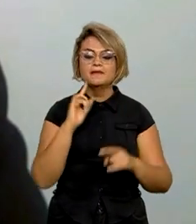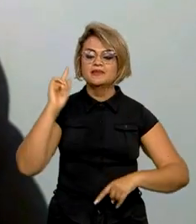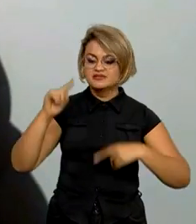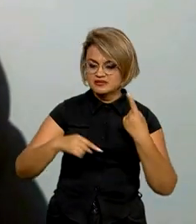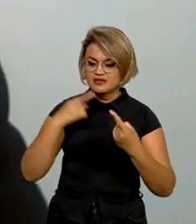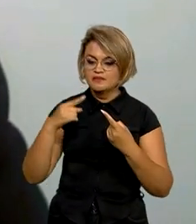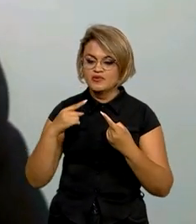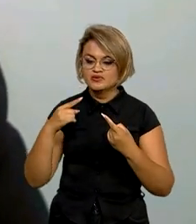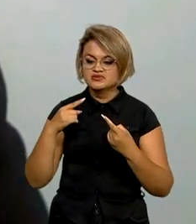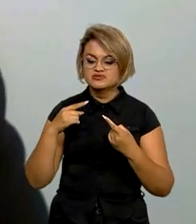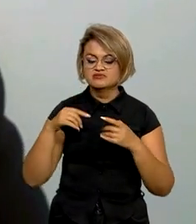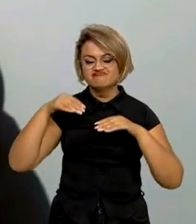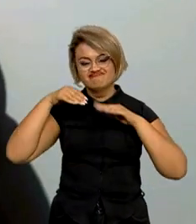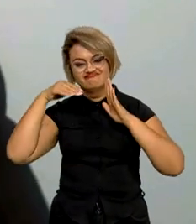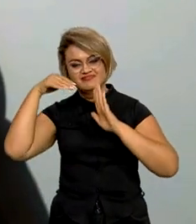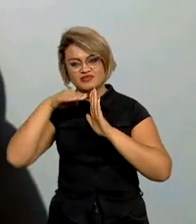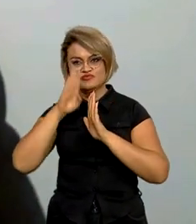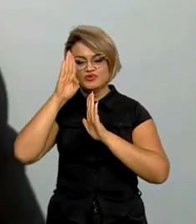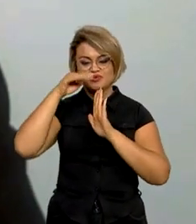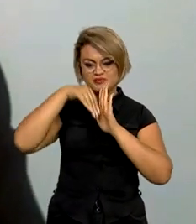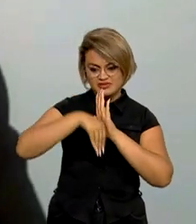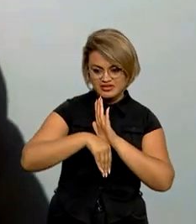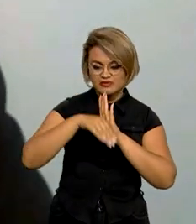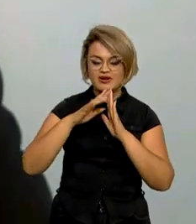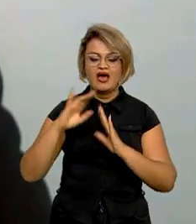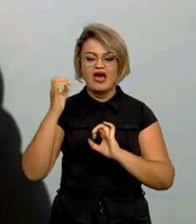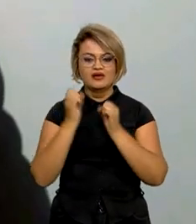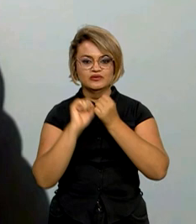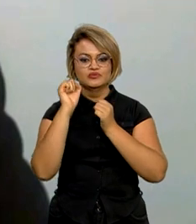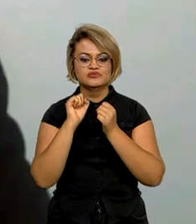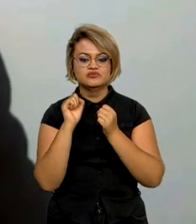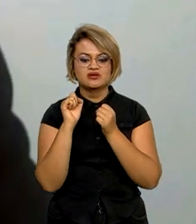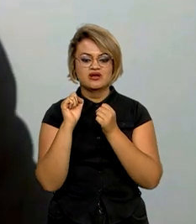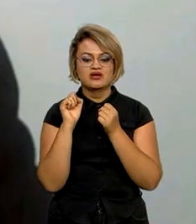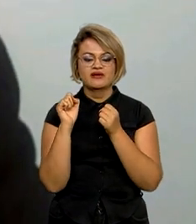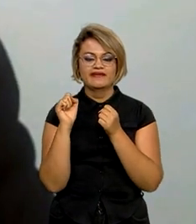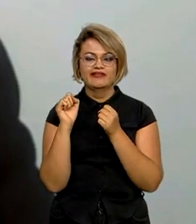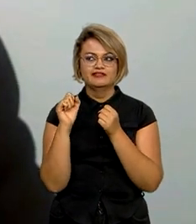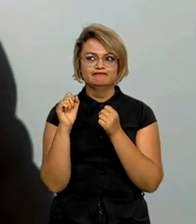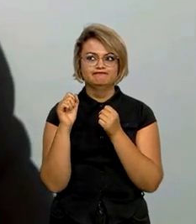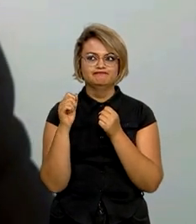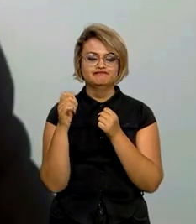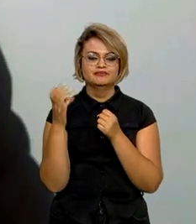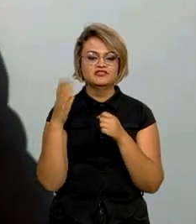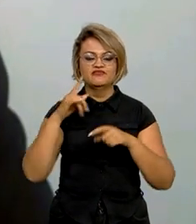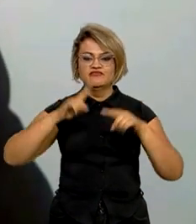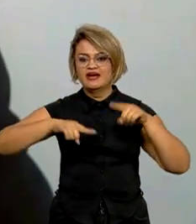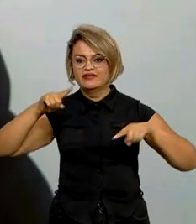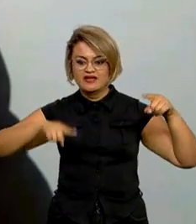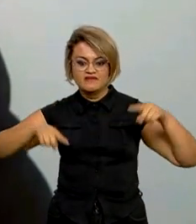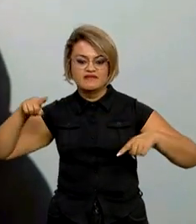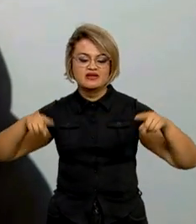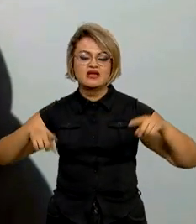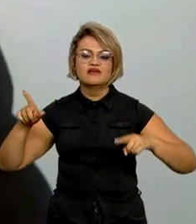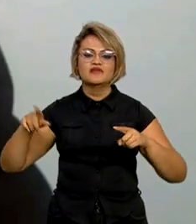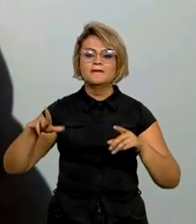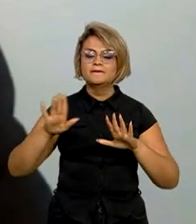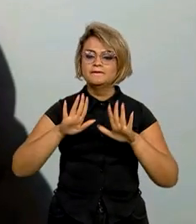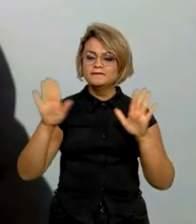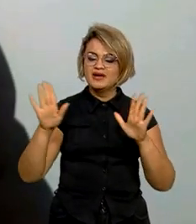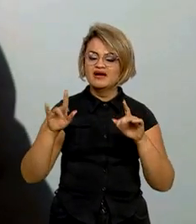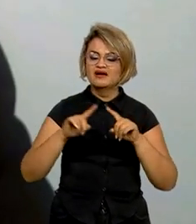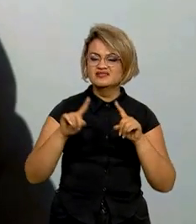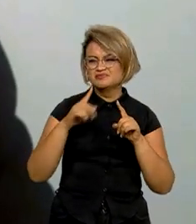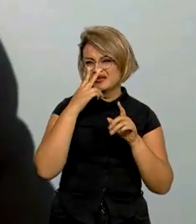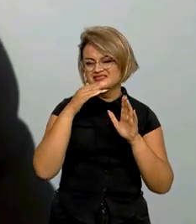trajetória de declínio. O crescimento da indústria vinha oscilando, mas com uma tendência